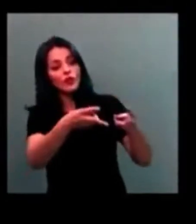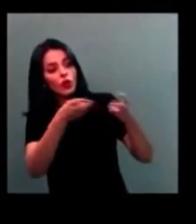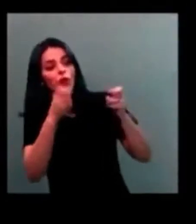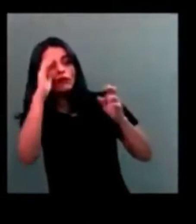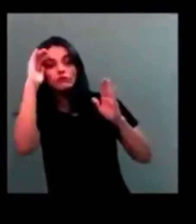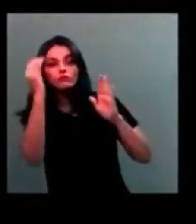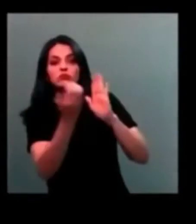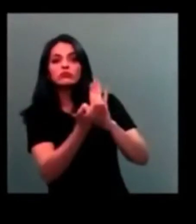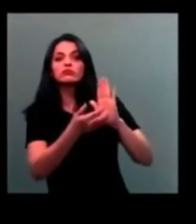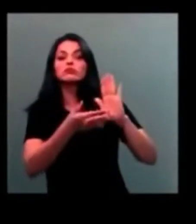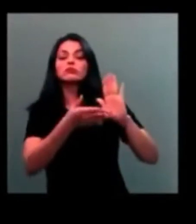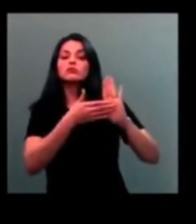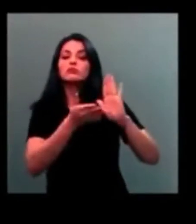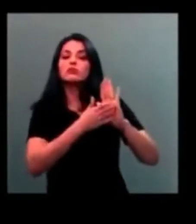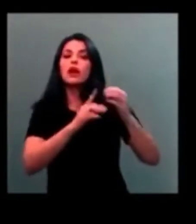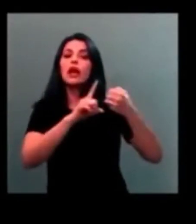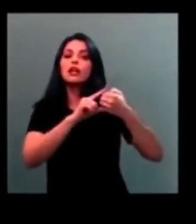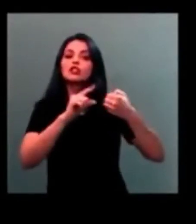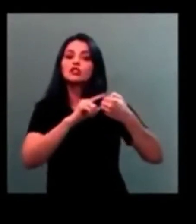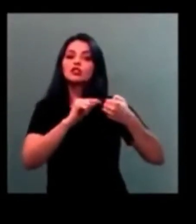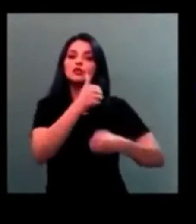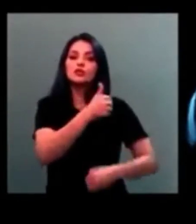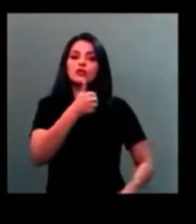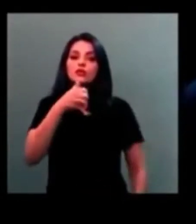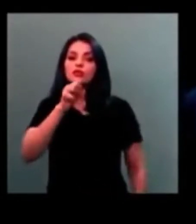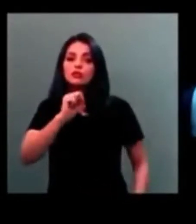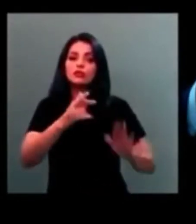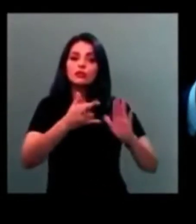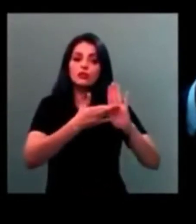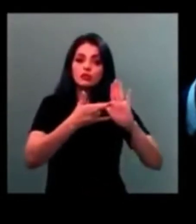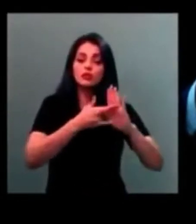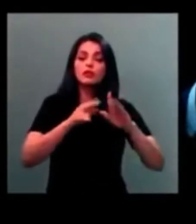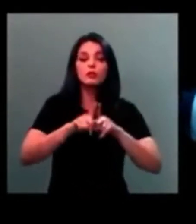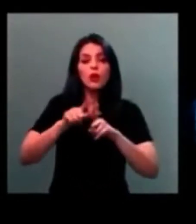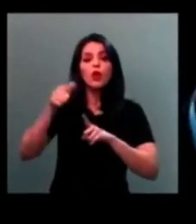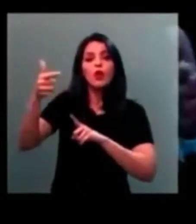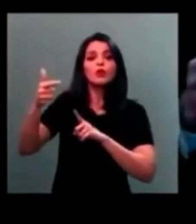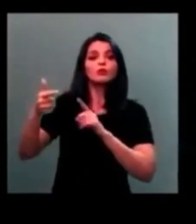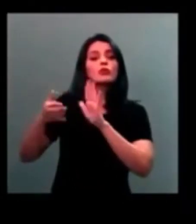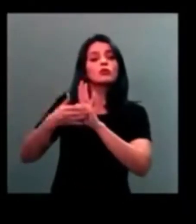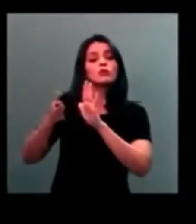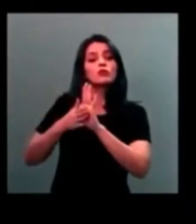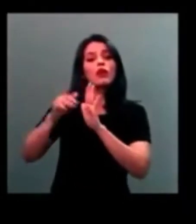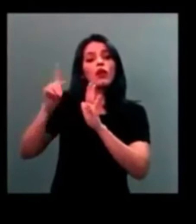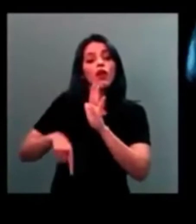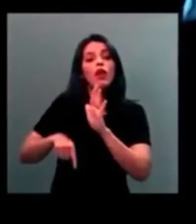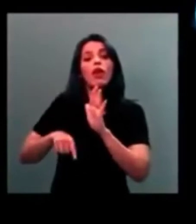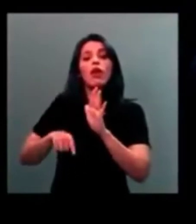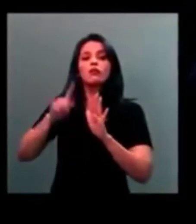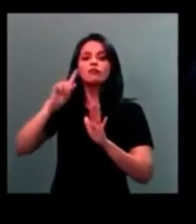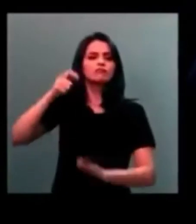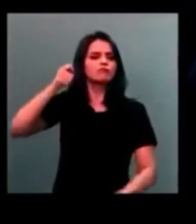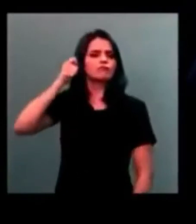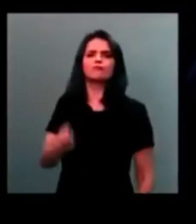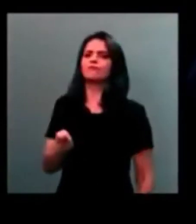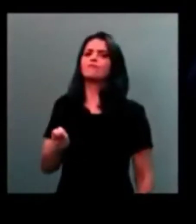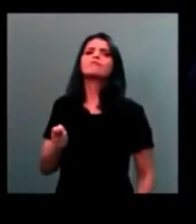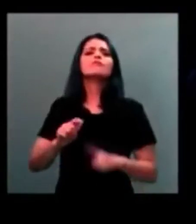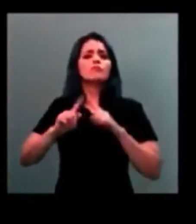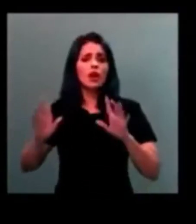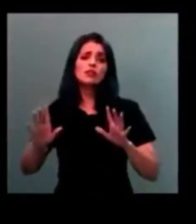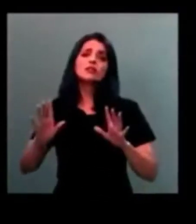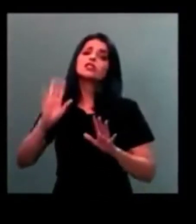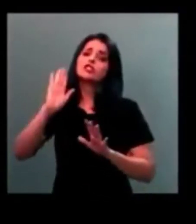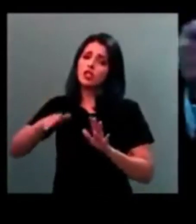cumprimento do artigo 118 do regimento, quanto o outro, que é uma medida heterodoxa, mas que tem precedente na